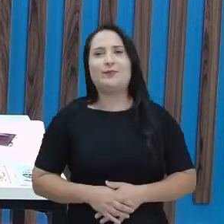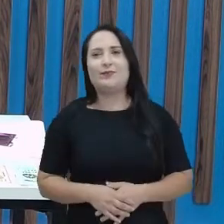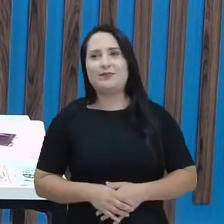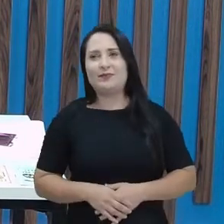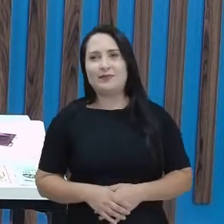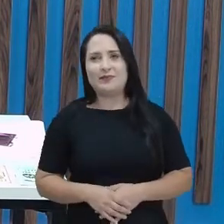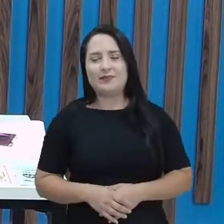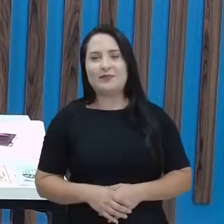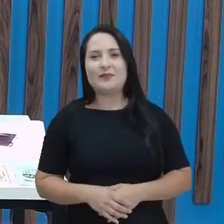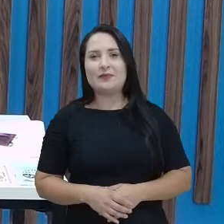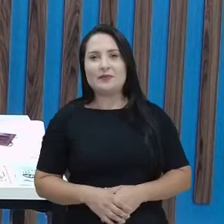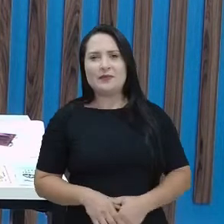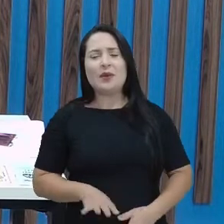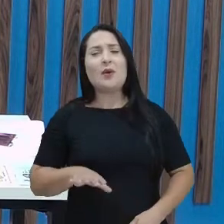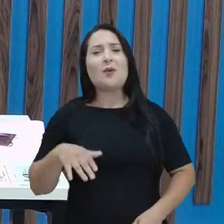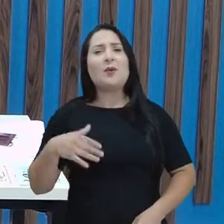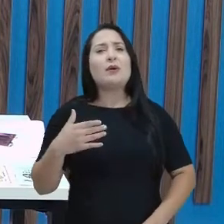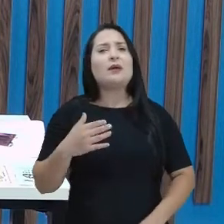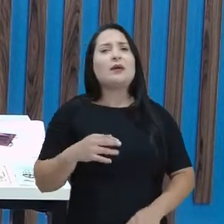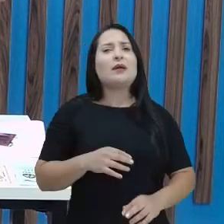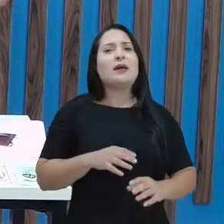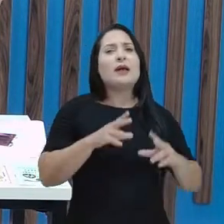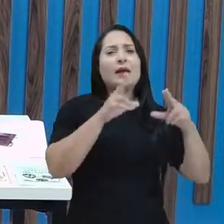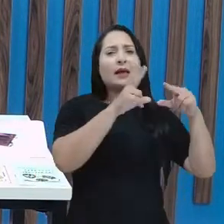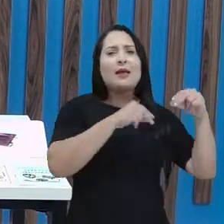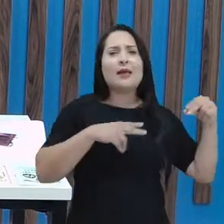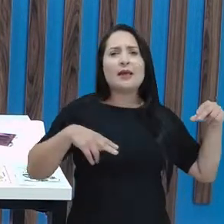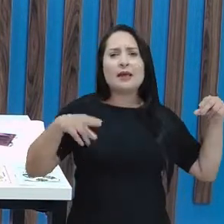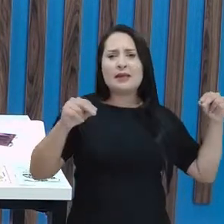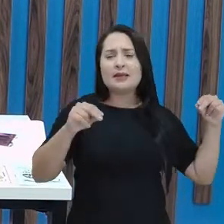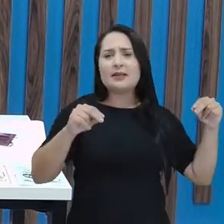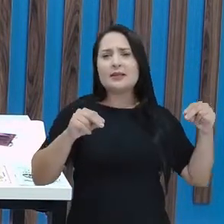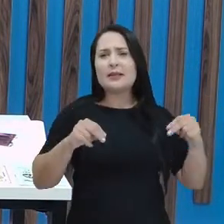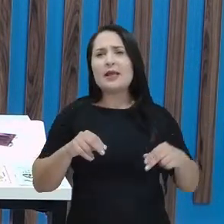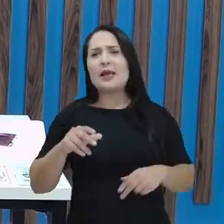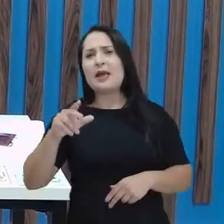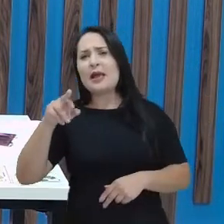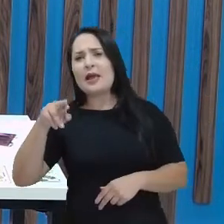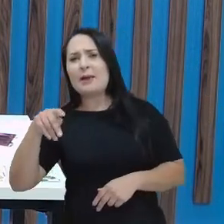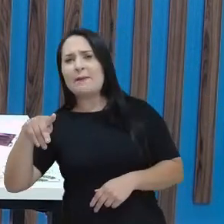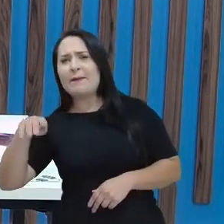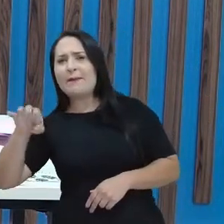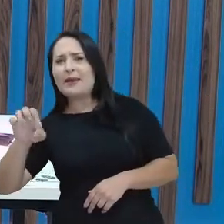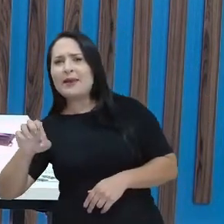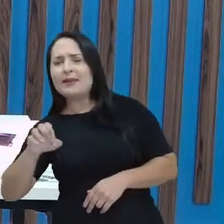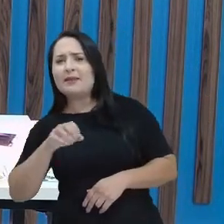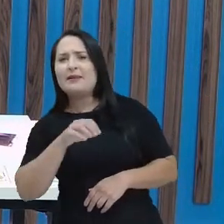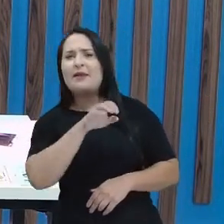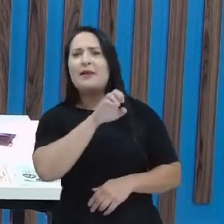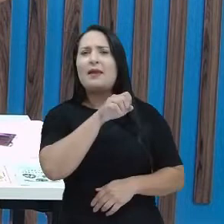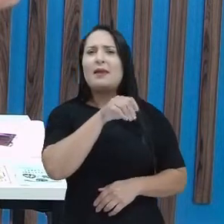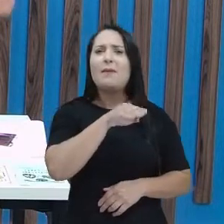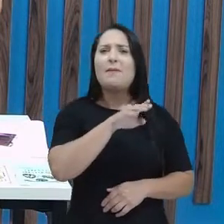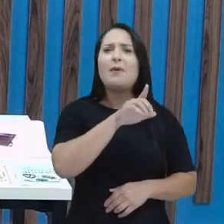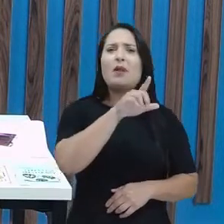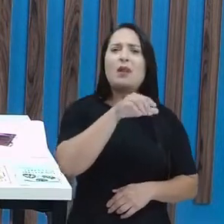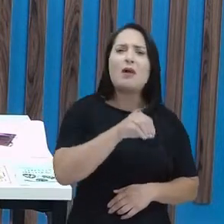aí, gente, qual a diferença de cordel para repente e para embolada? É muito fácil.